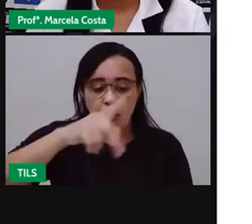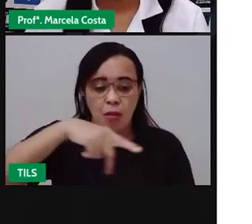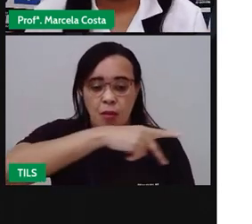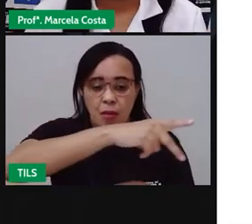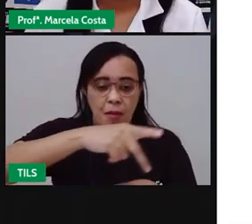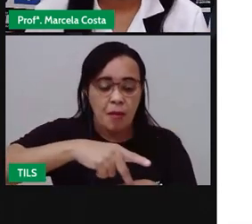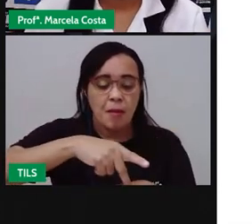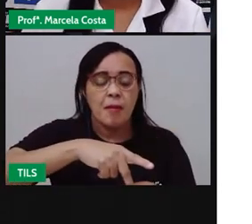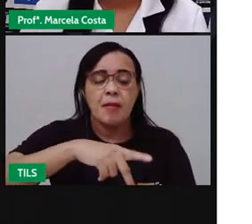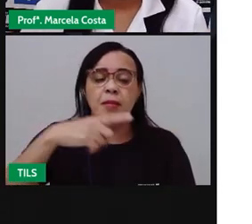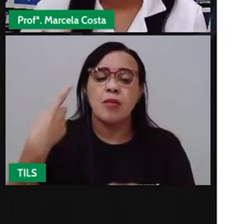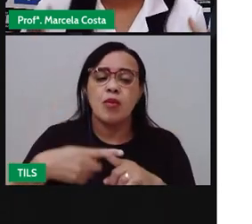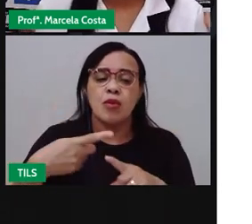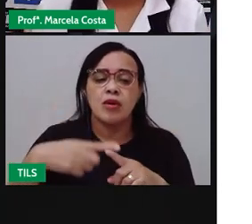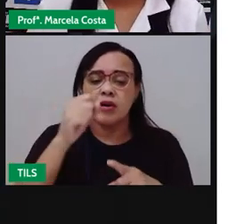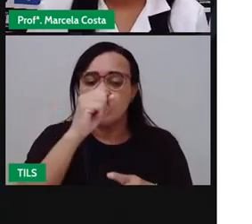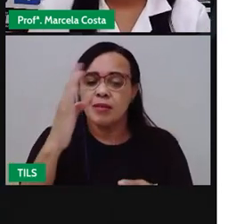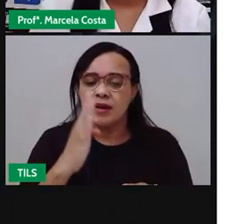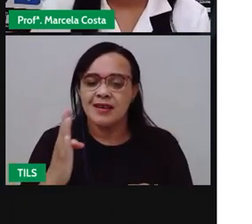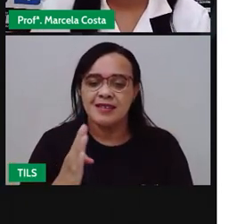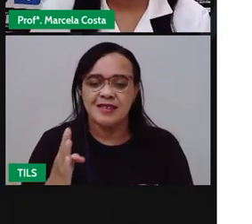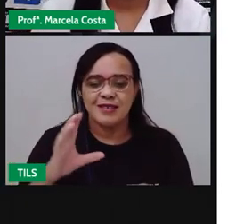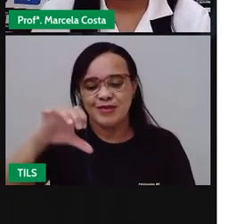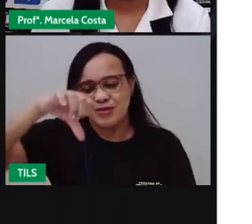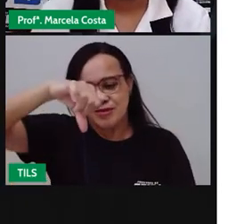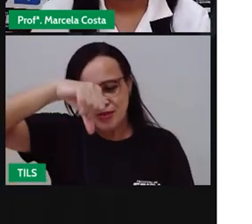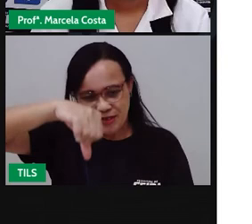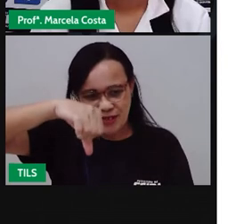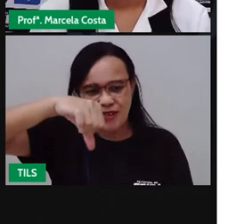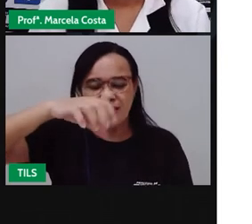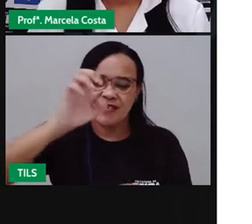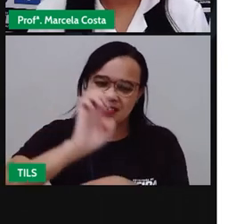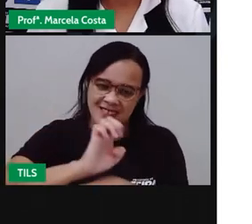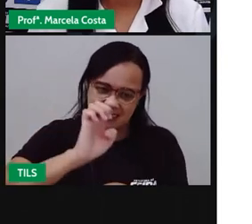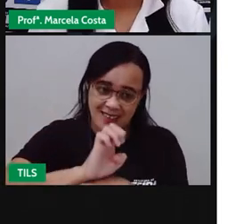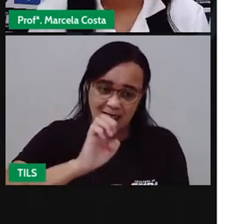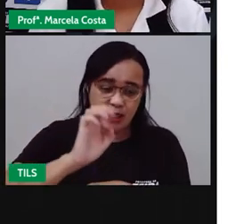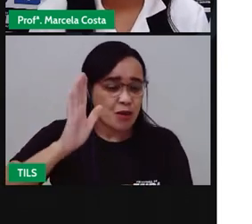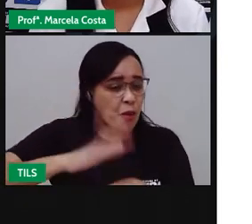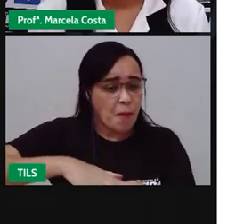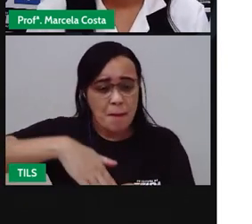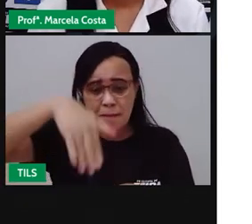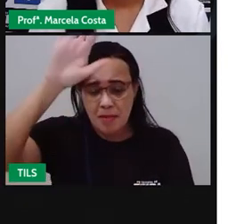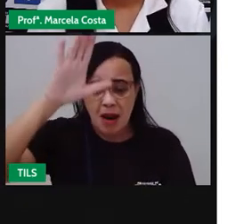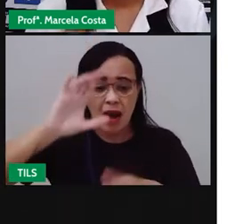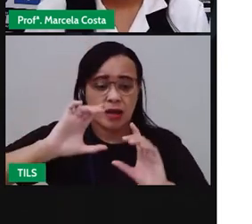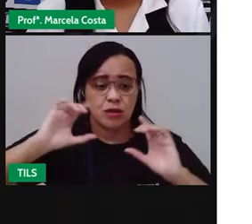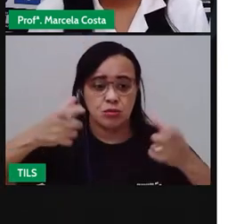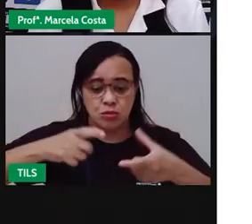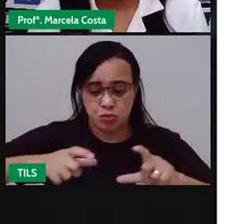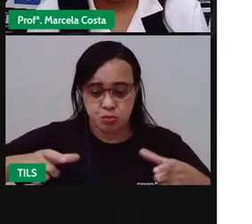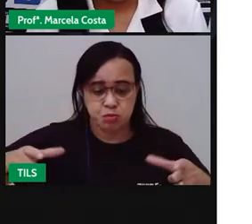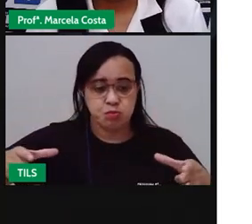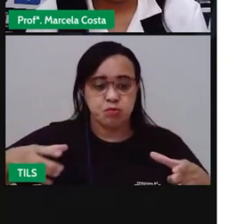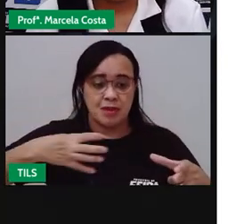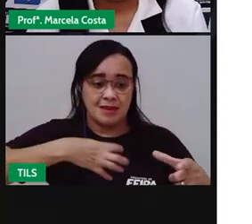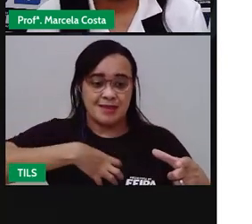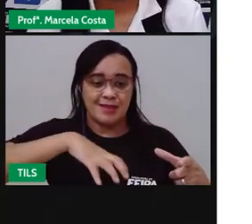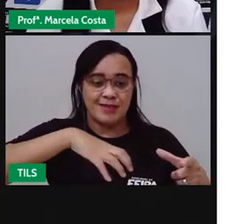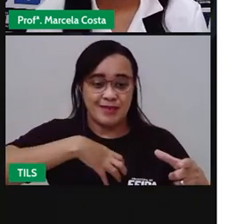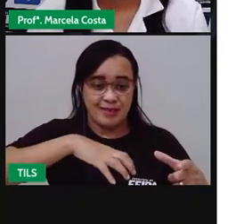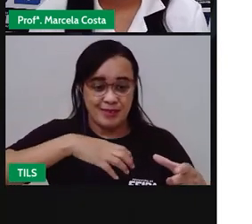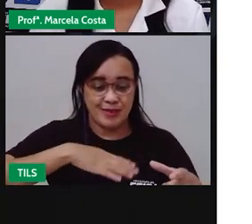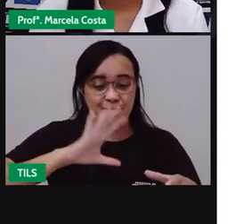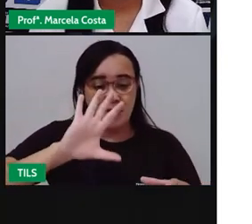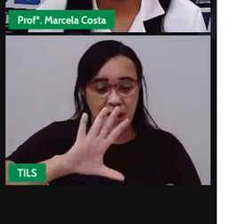nove estados, o maior estado é o nosso, é a Bahia. E vimos também que o menor estado dessa